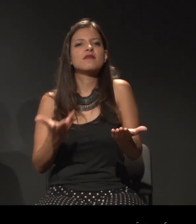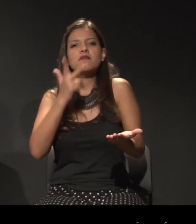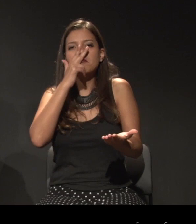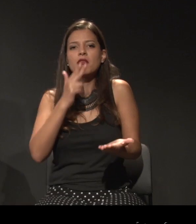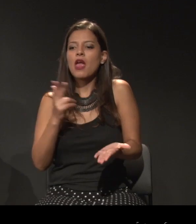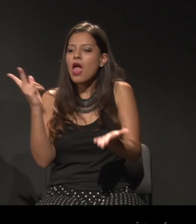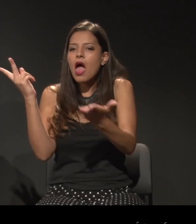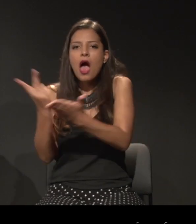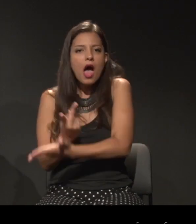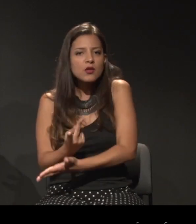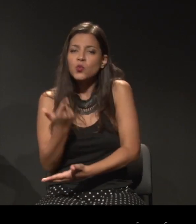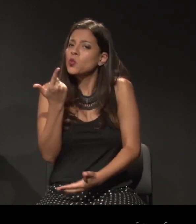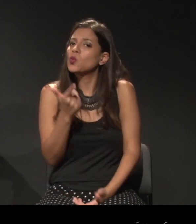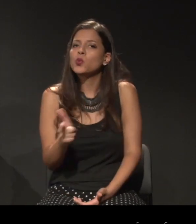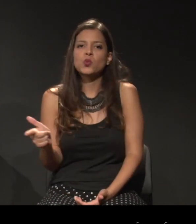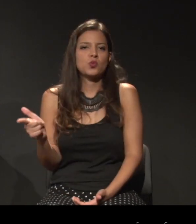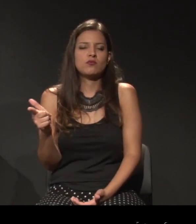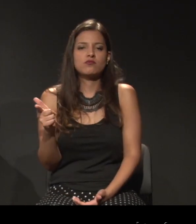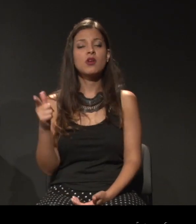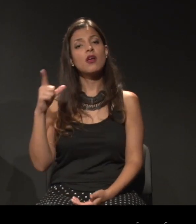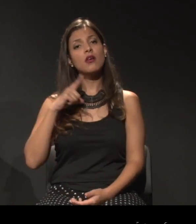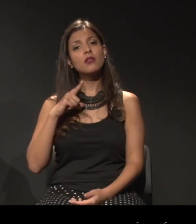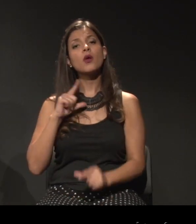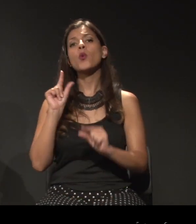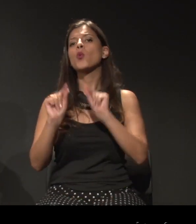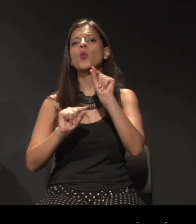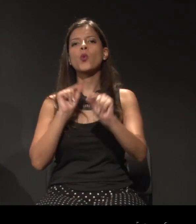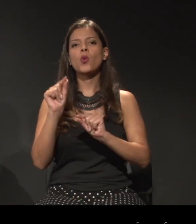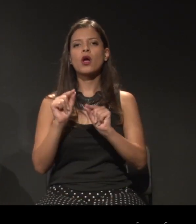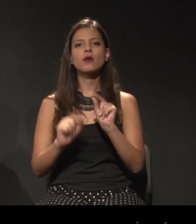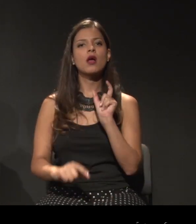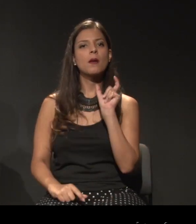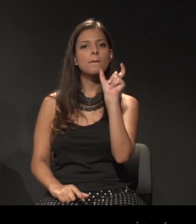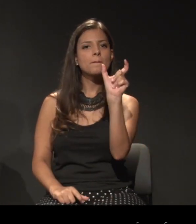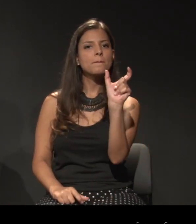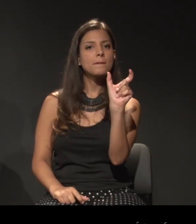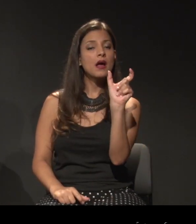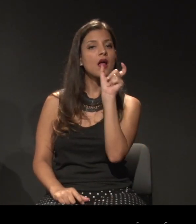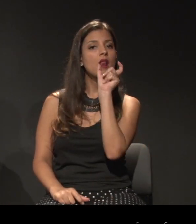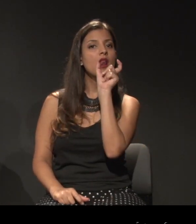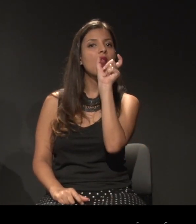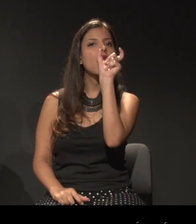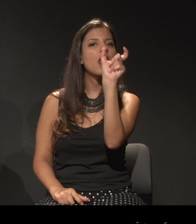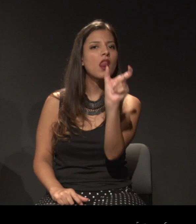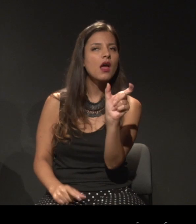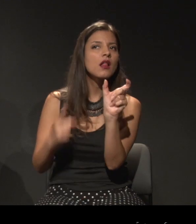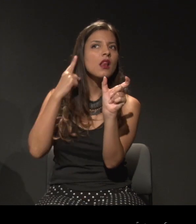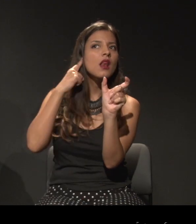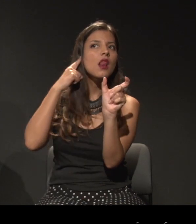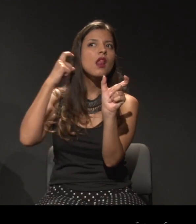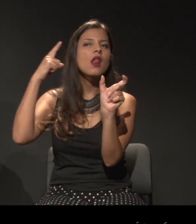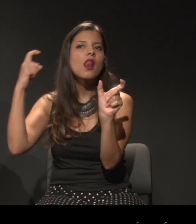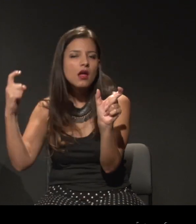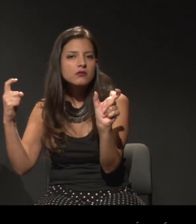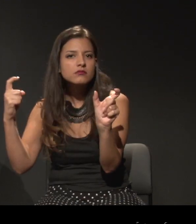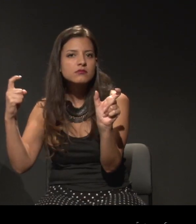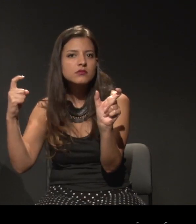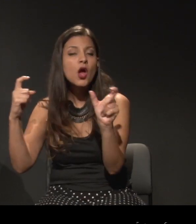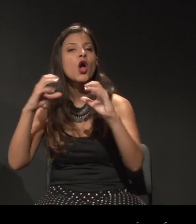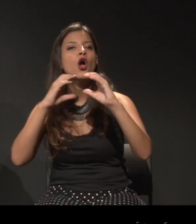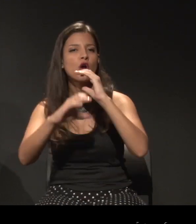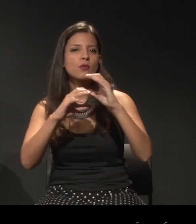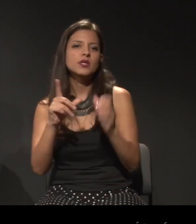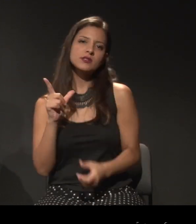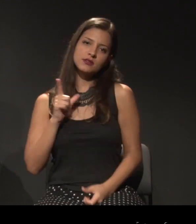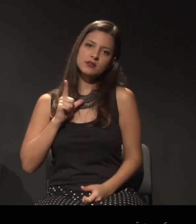errado, existe sim um contexto onde a sonoridade gera uma comunicação. Então, esse foi